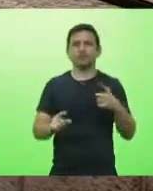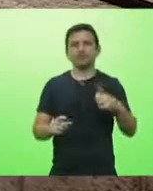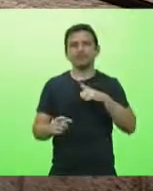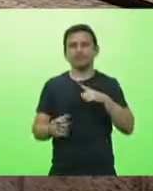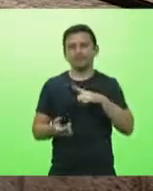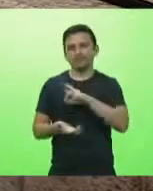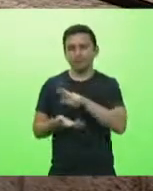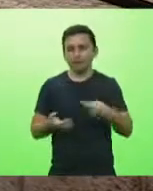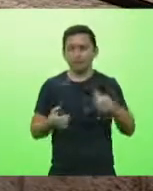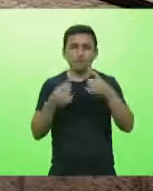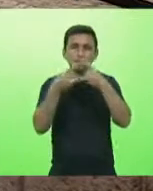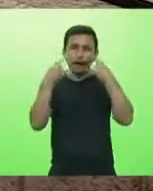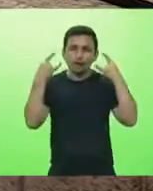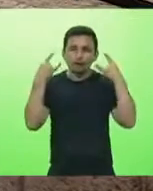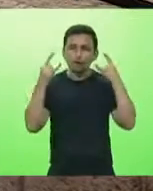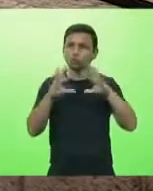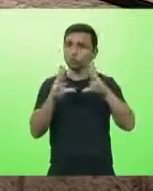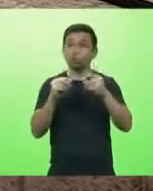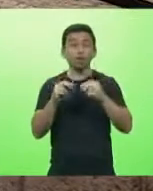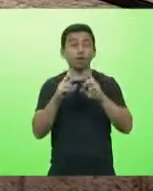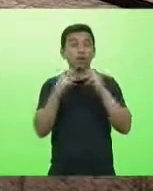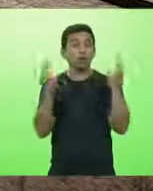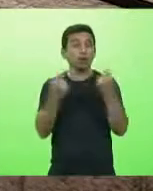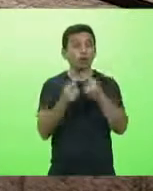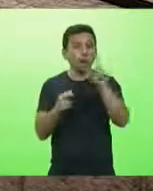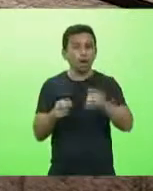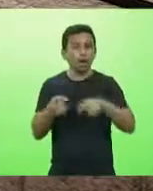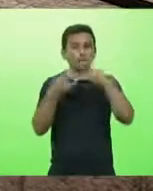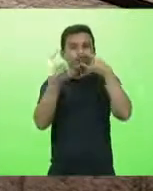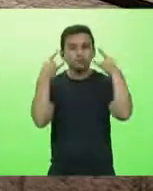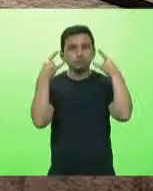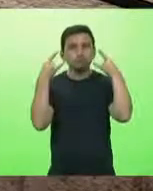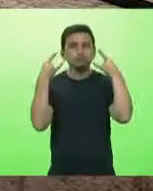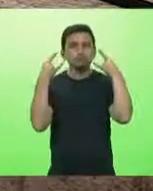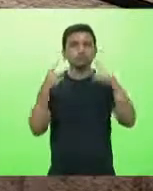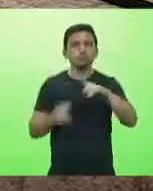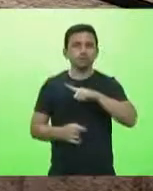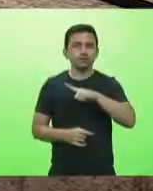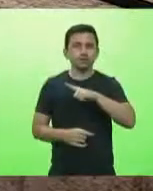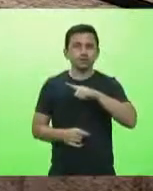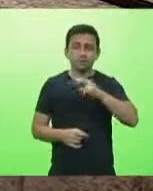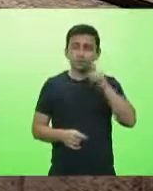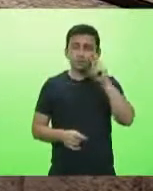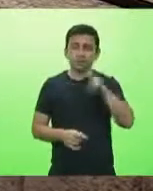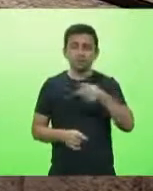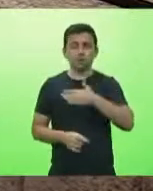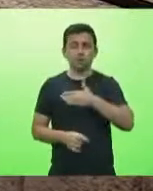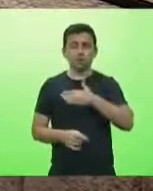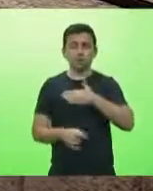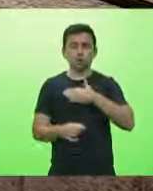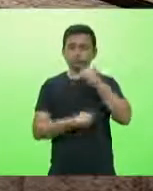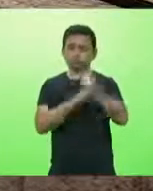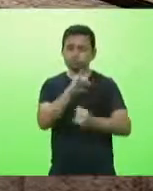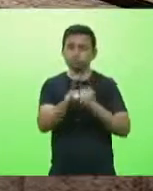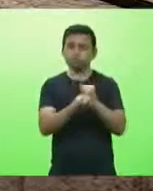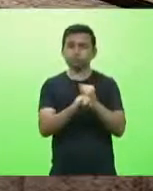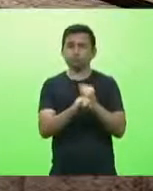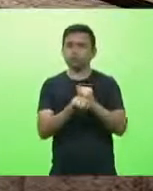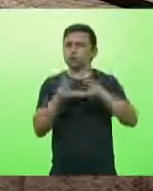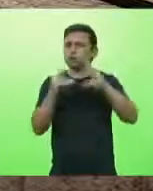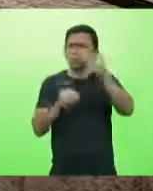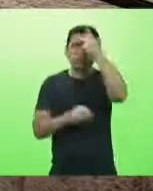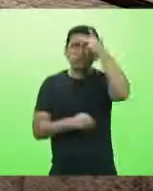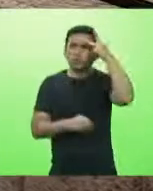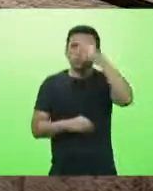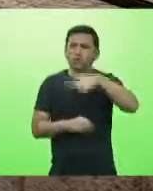todos assistem a reunião de máscara deputado podem conferir nas lives da qual sou pastor todas as pessoas assistem a